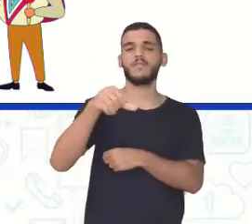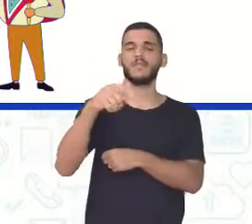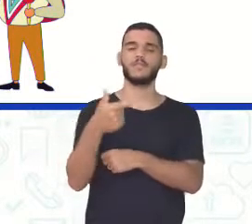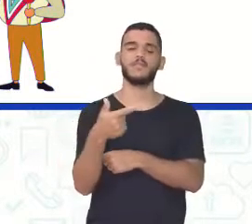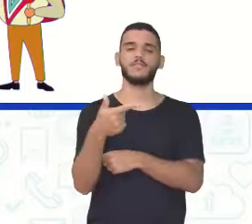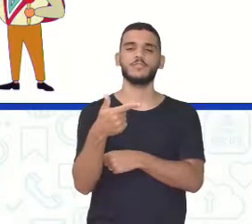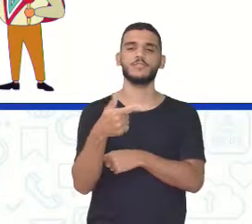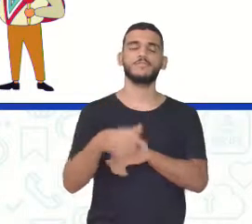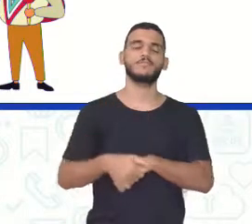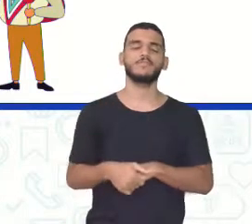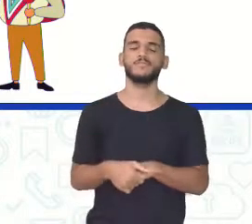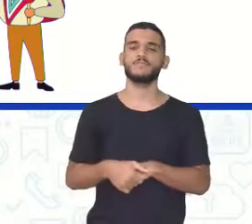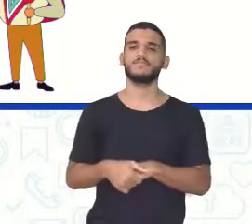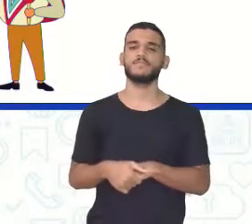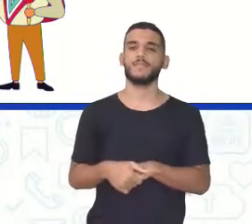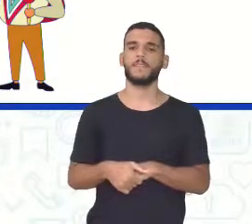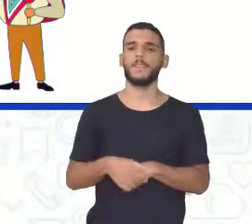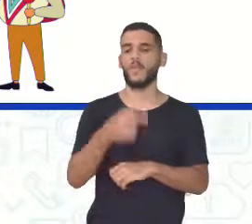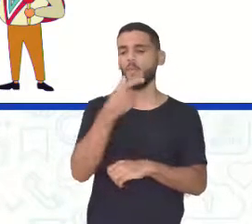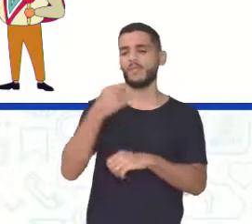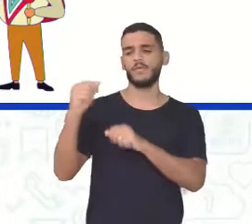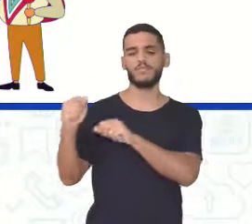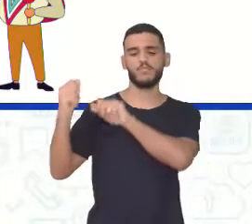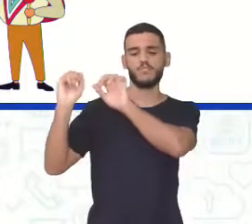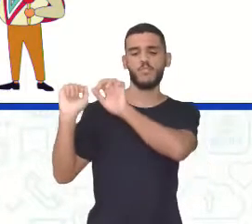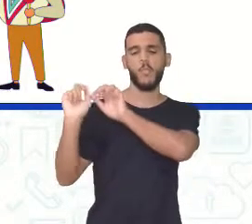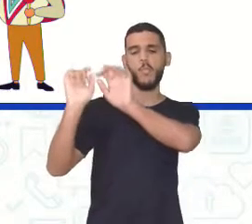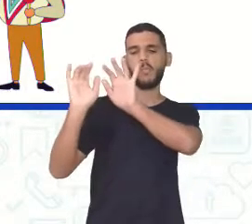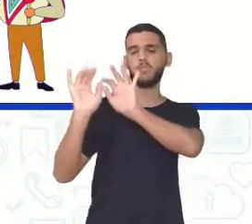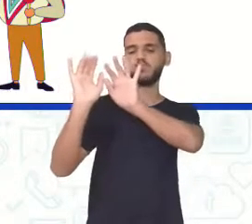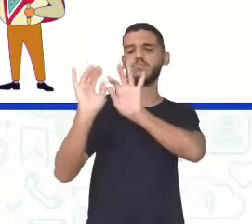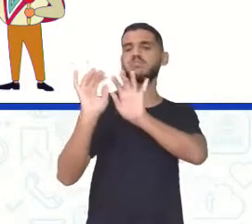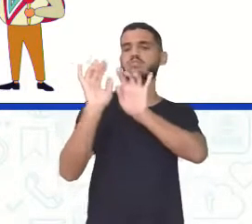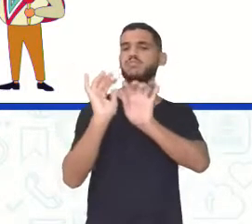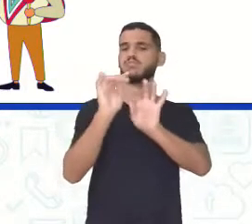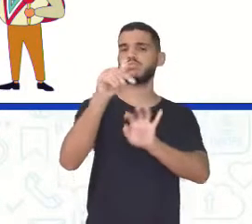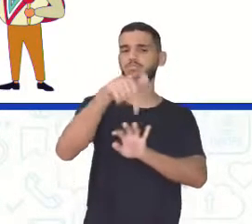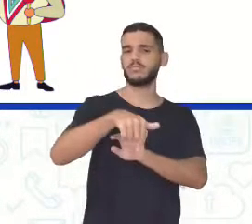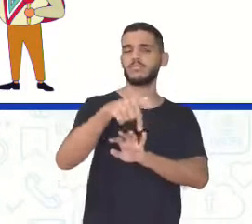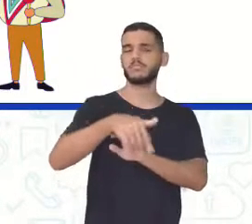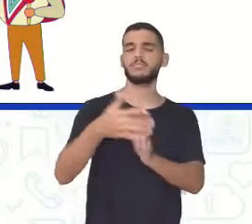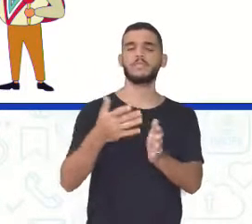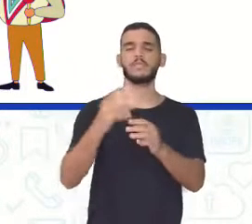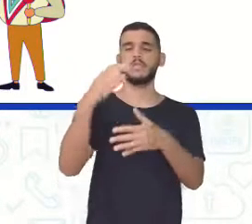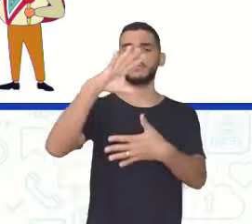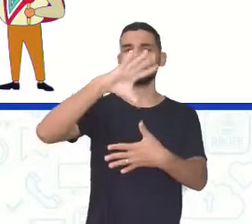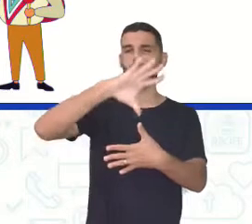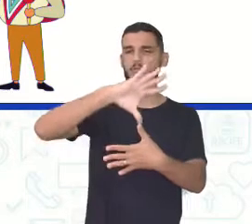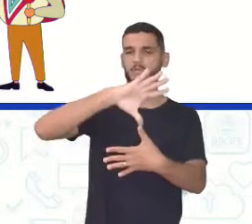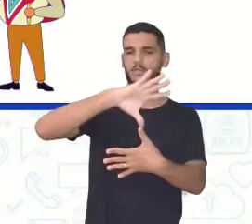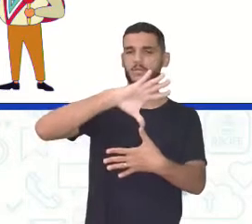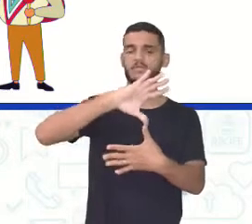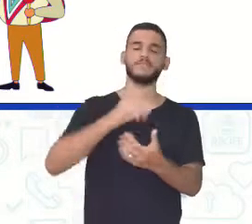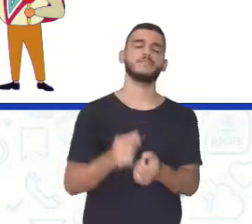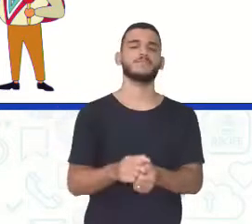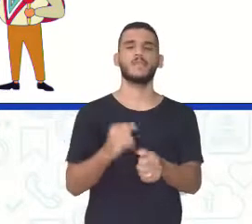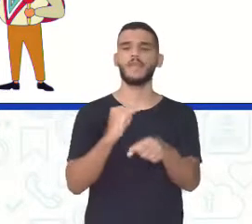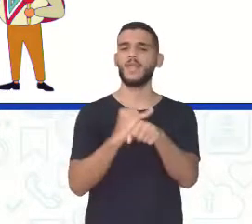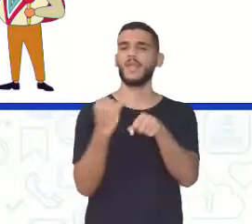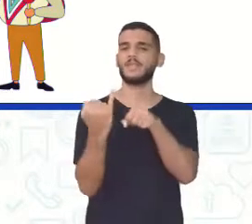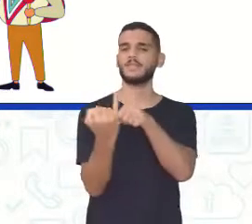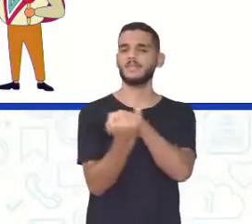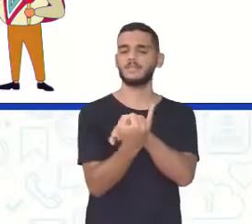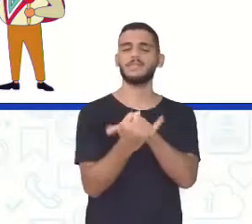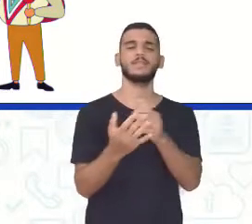1492 Quando ele chega Nas ilhas ali do Caribe Né? Ilhas Guananahane Hoje São